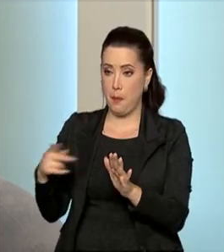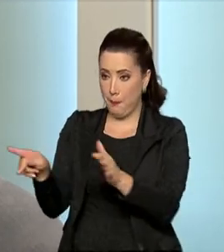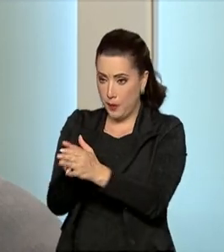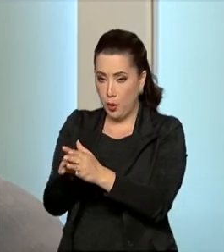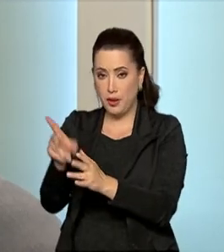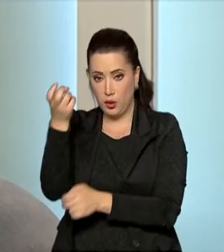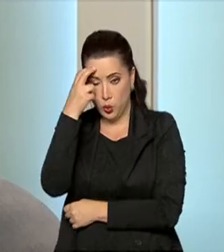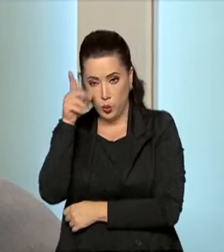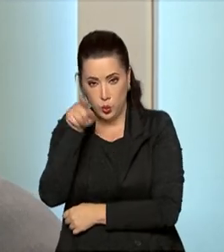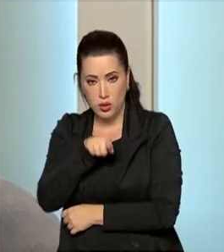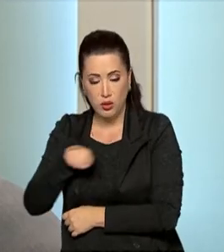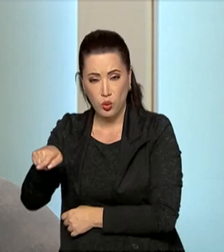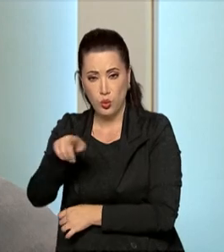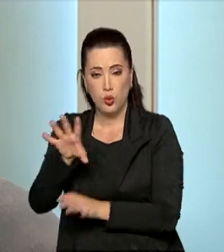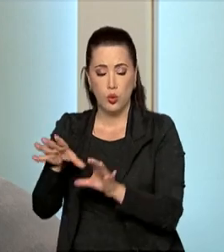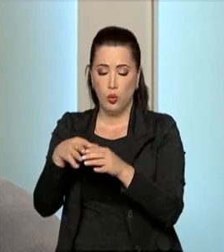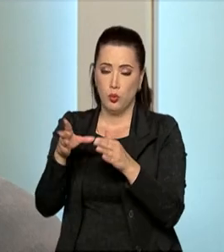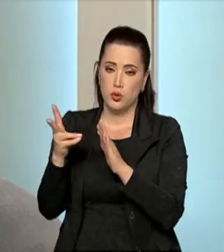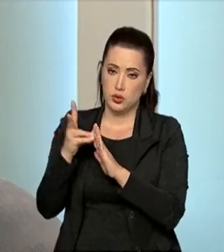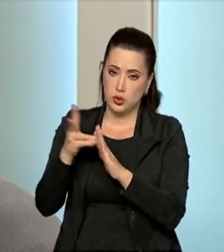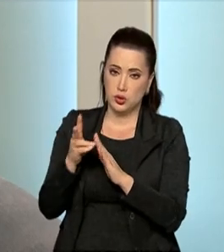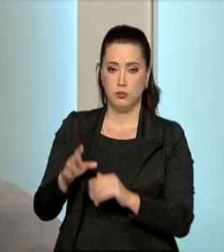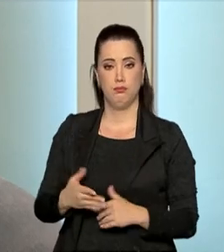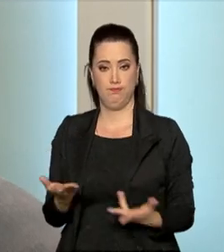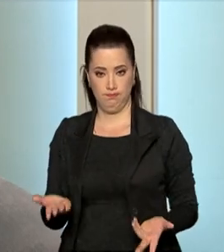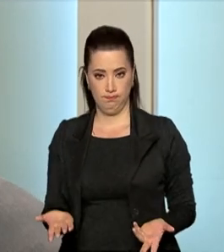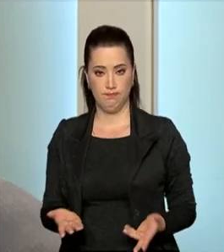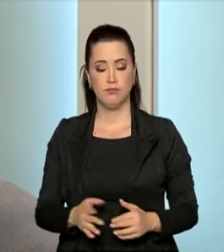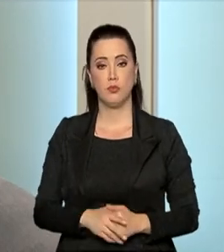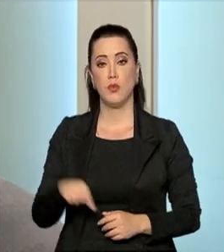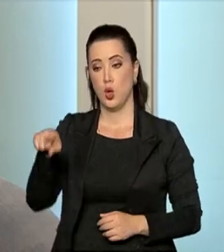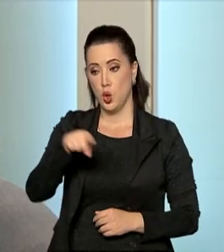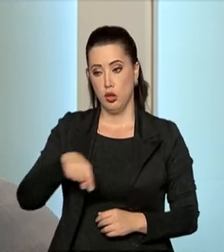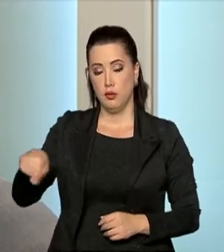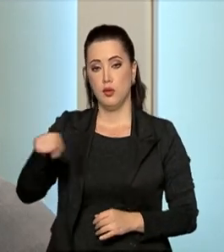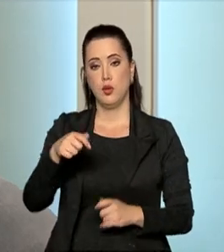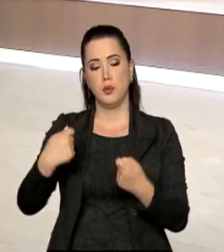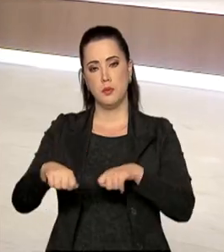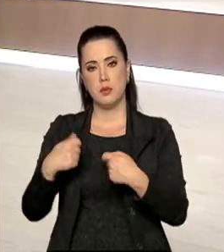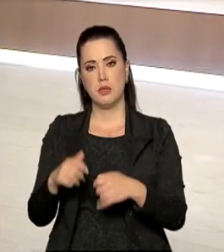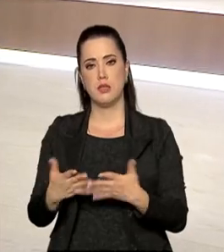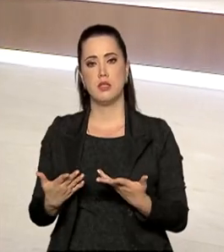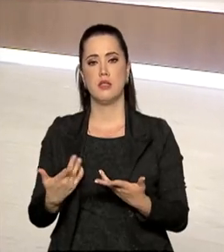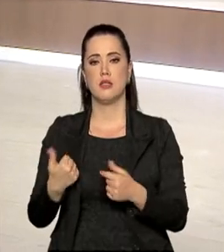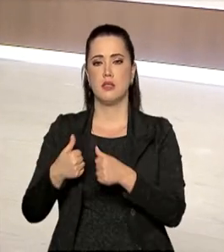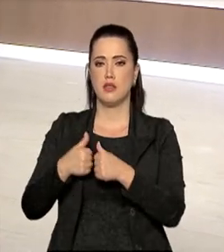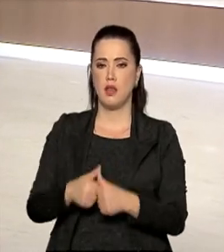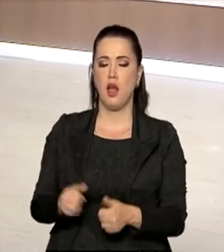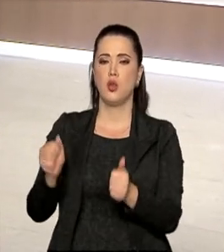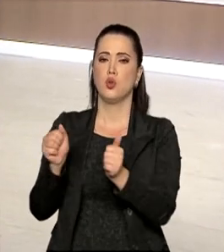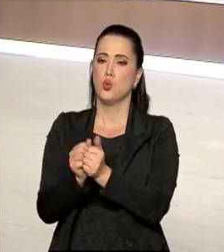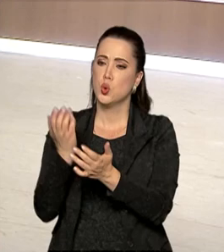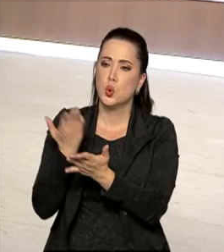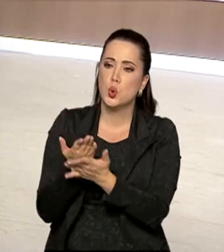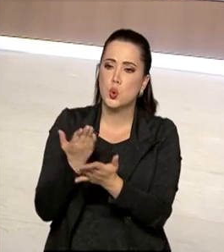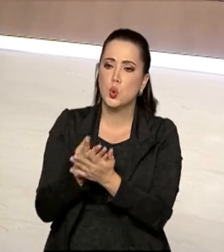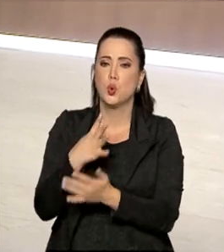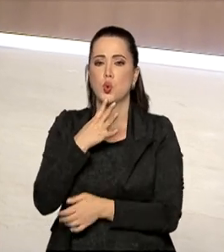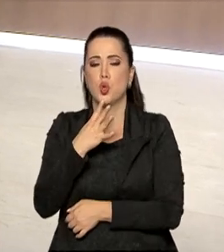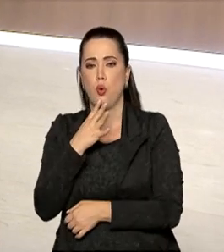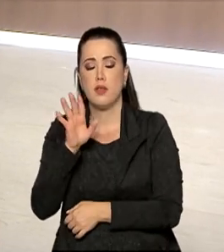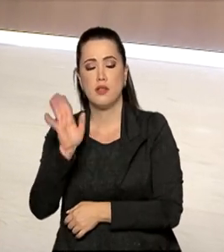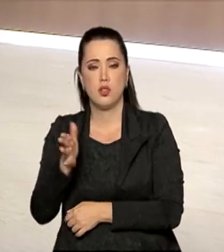E há a necessidade também de que essa etnia conste dos manuais de antropologia, porque senão você fica